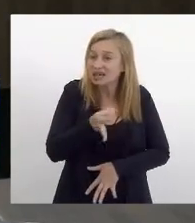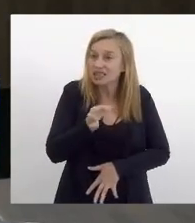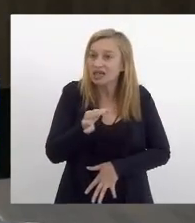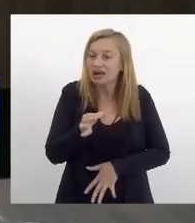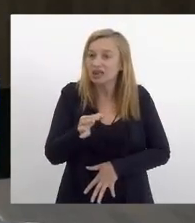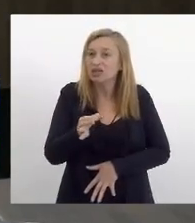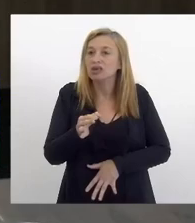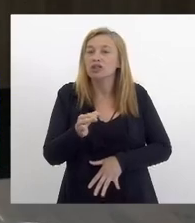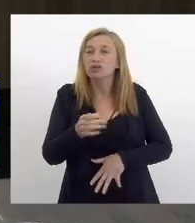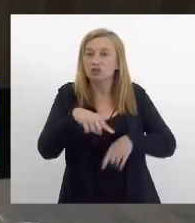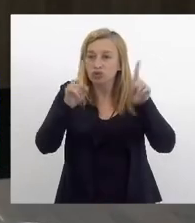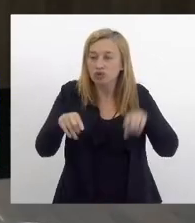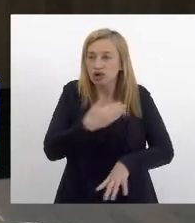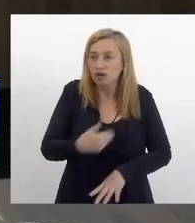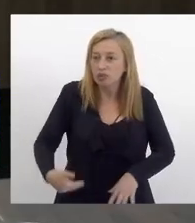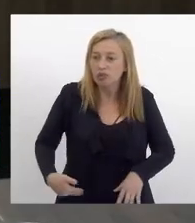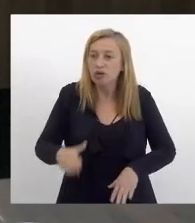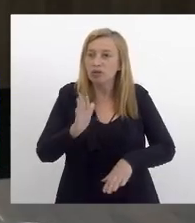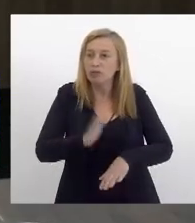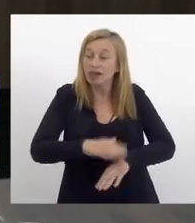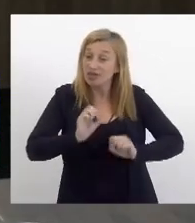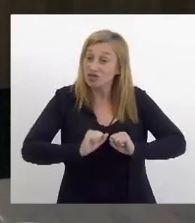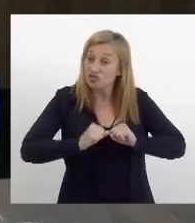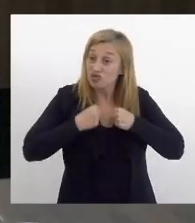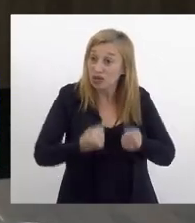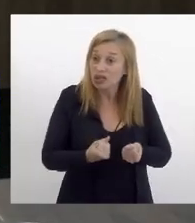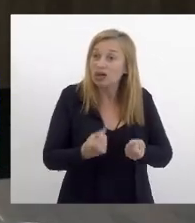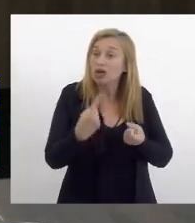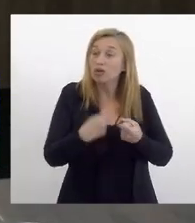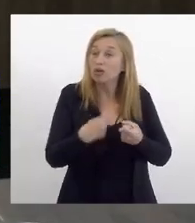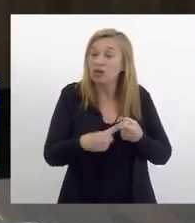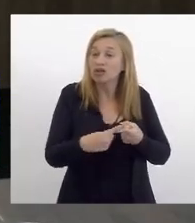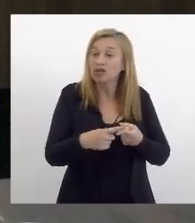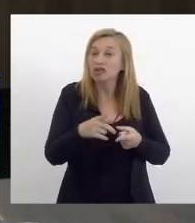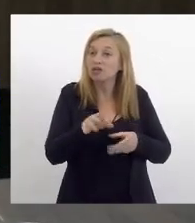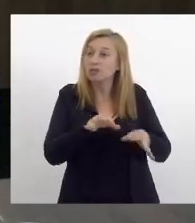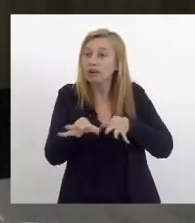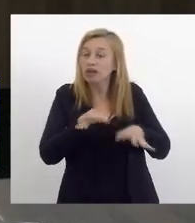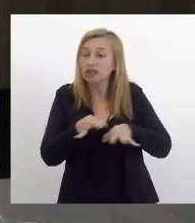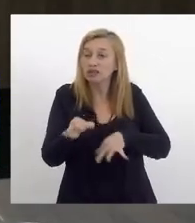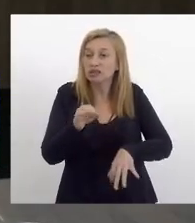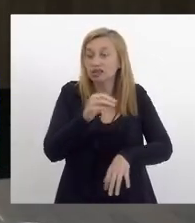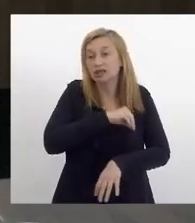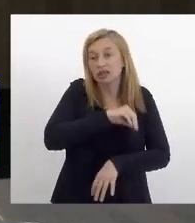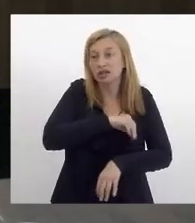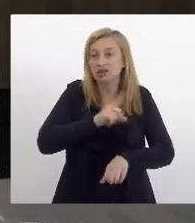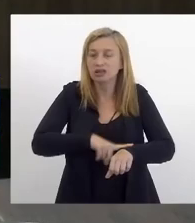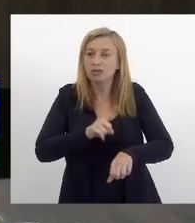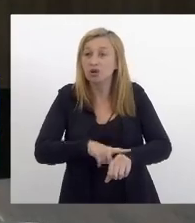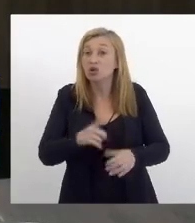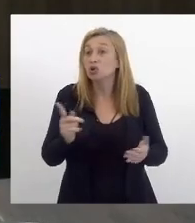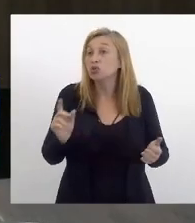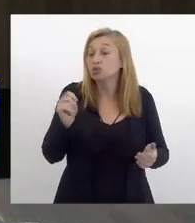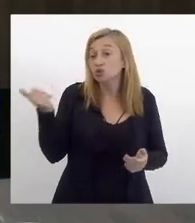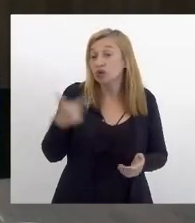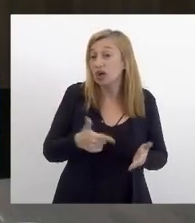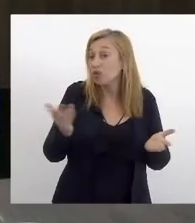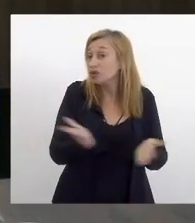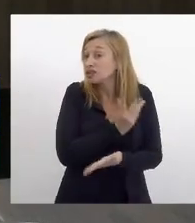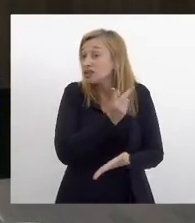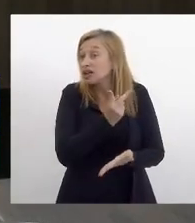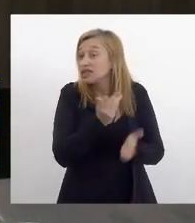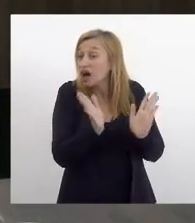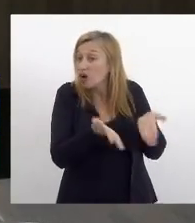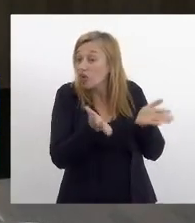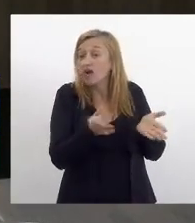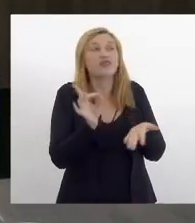funcionários públicos vão ser muito mais dedicados porque tem plano de cargos e salário do que atualmente hoje acontece e a verdade é